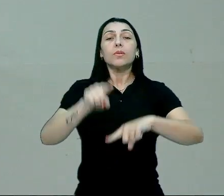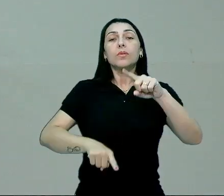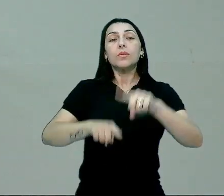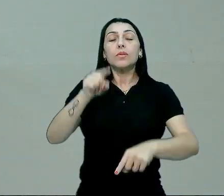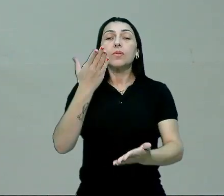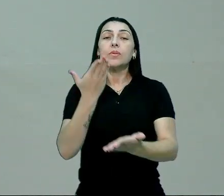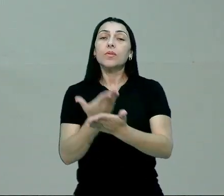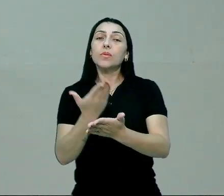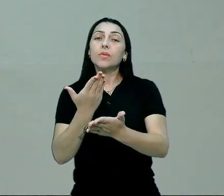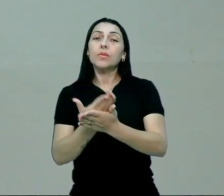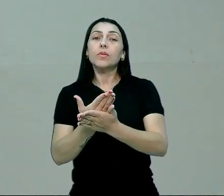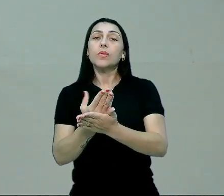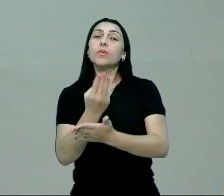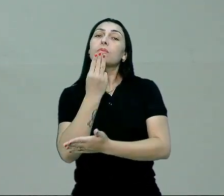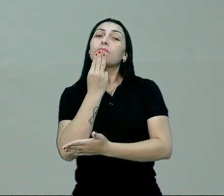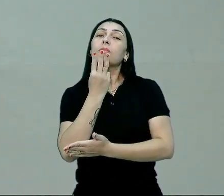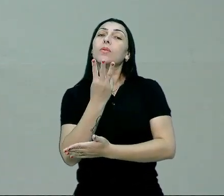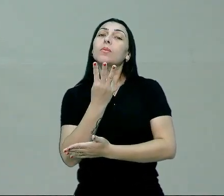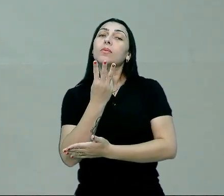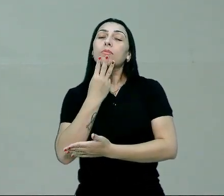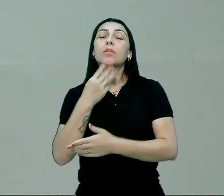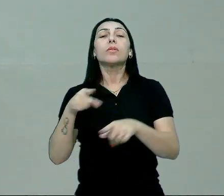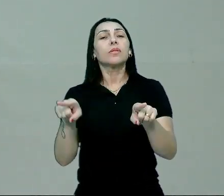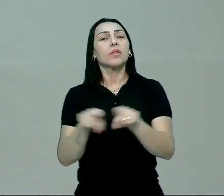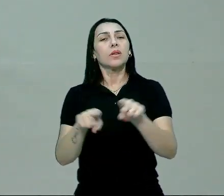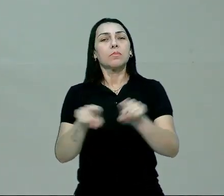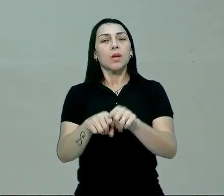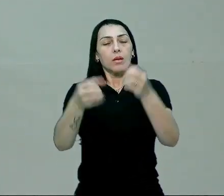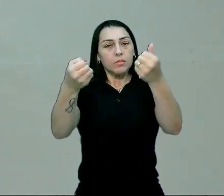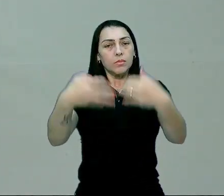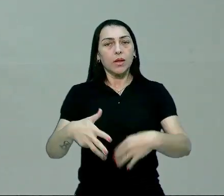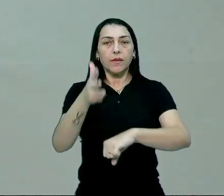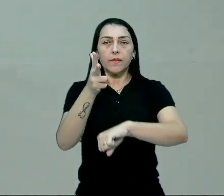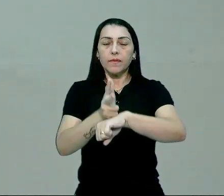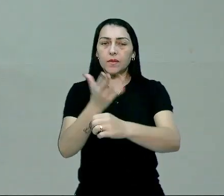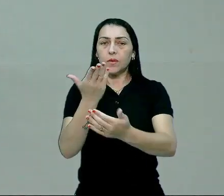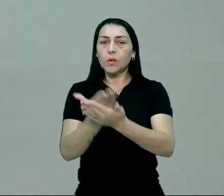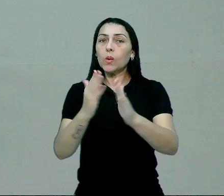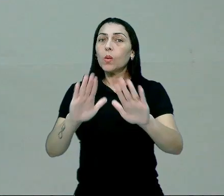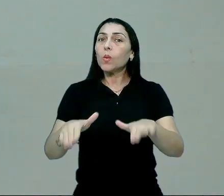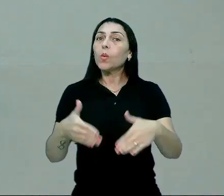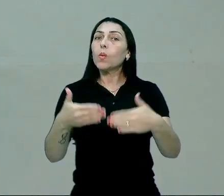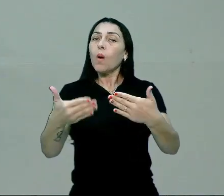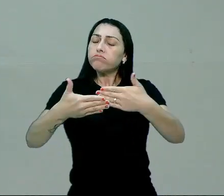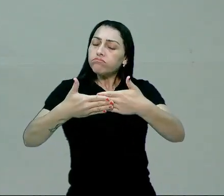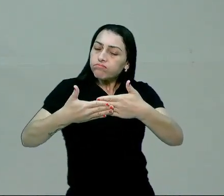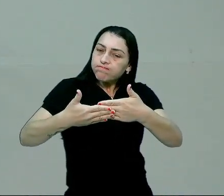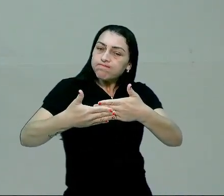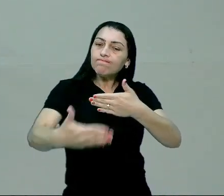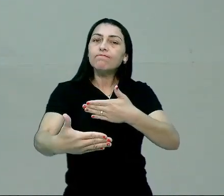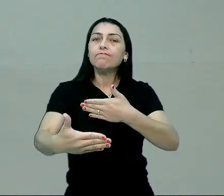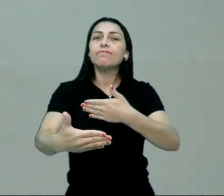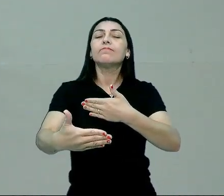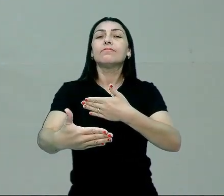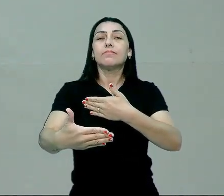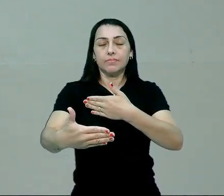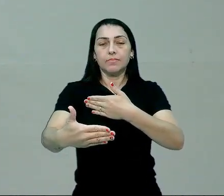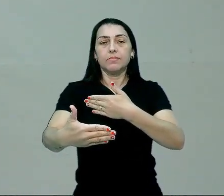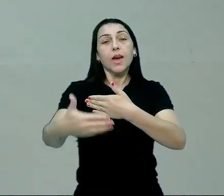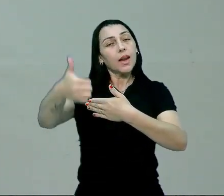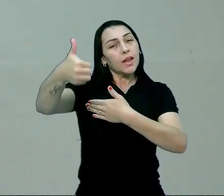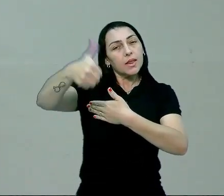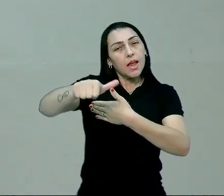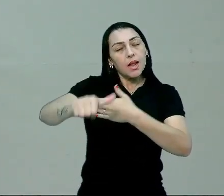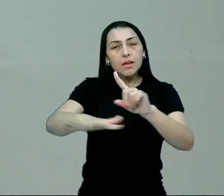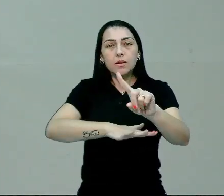estudo da teoria Weberiana. E eu até comentei nessa videoaula qual é o ponto de partida para